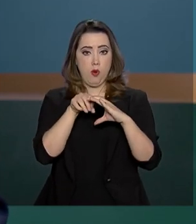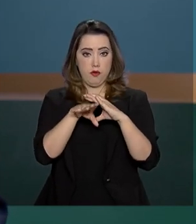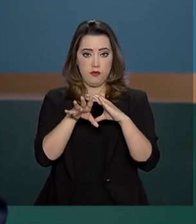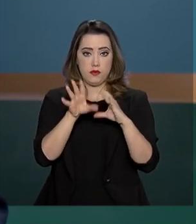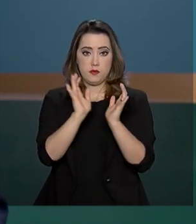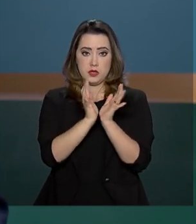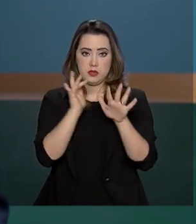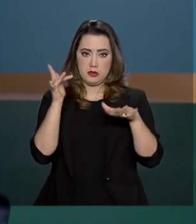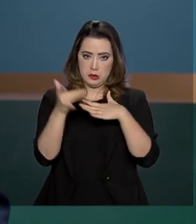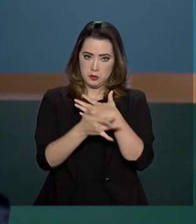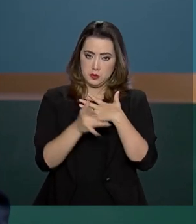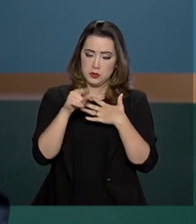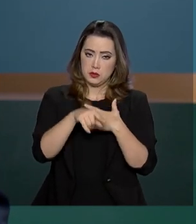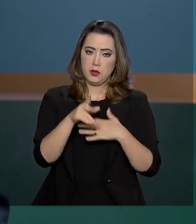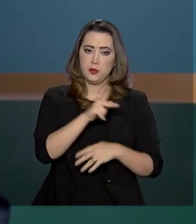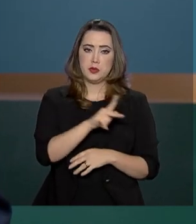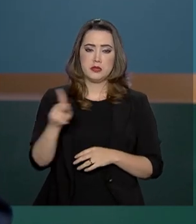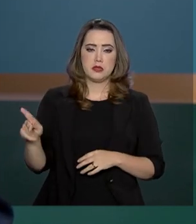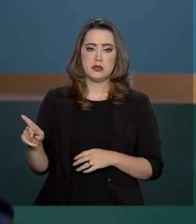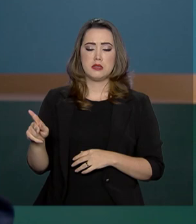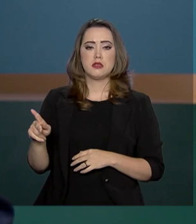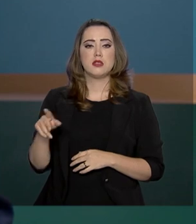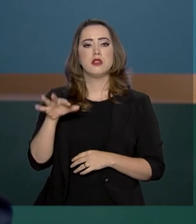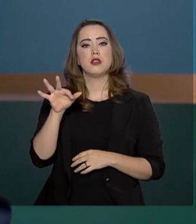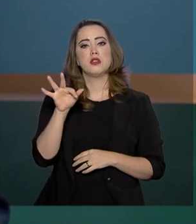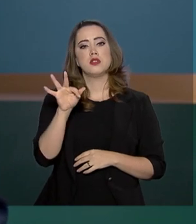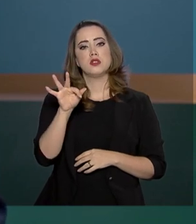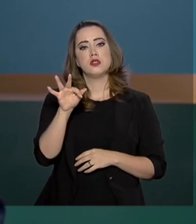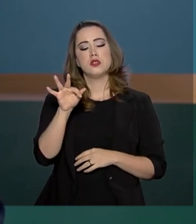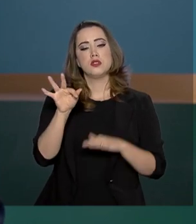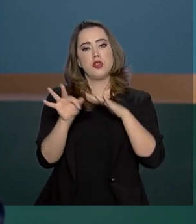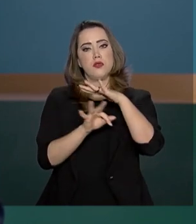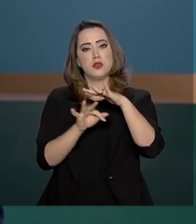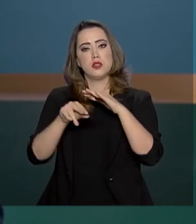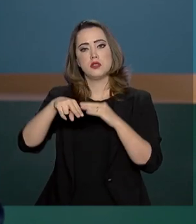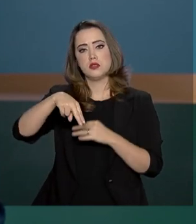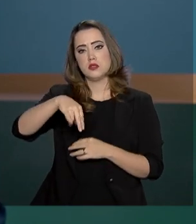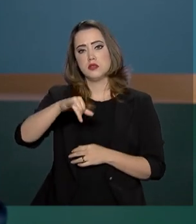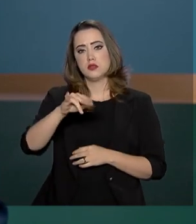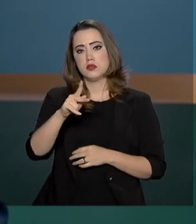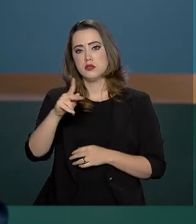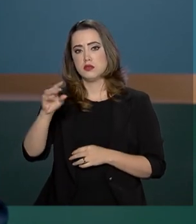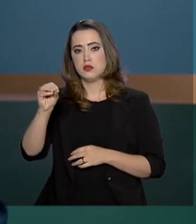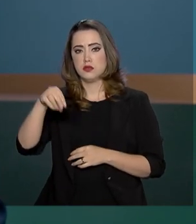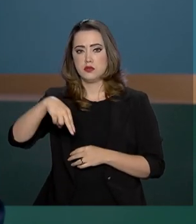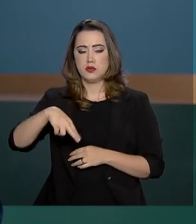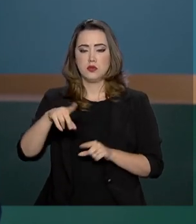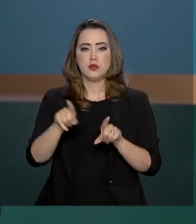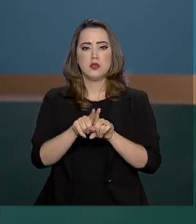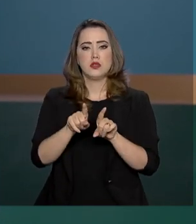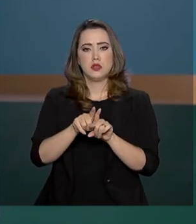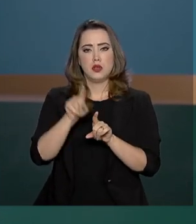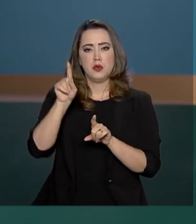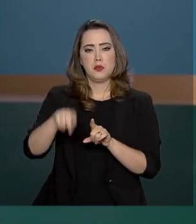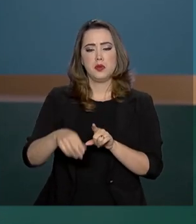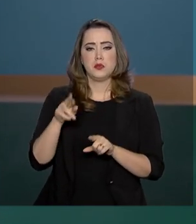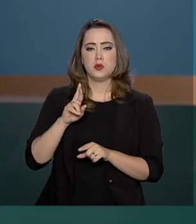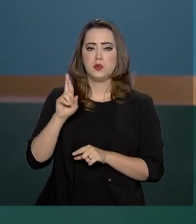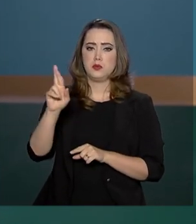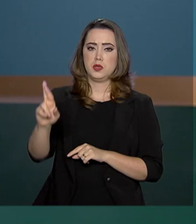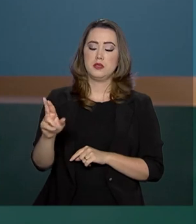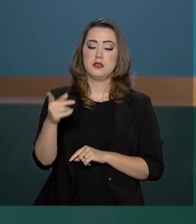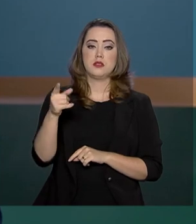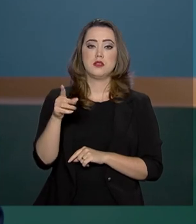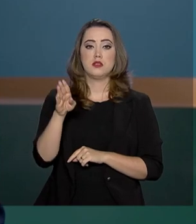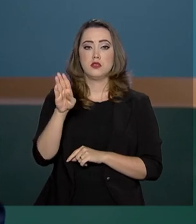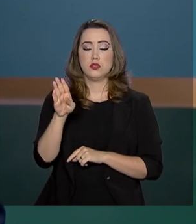Participaram o presidente da Fundação Nipom e embaixador da Boa Vontade da Organização Mundial da Saúde, o